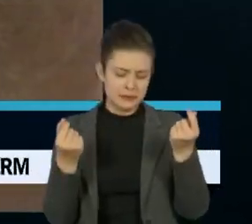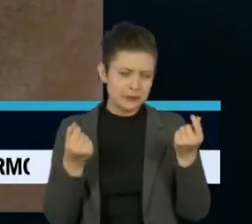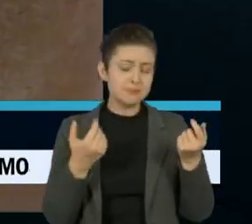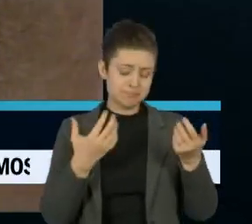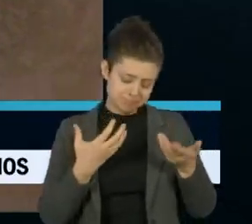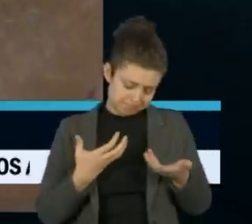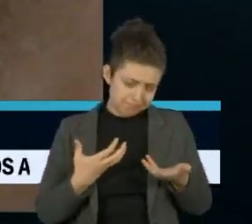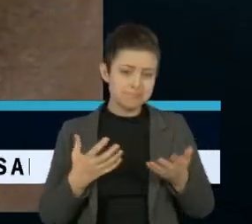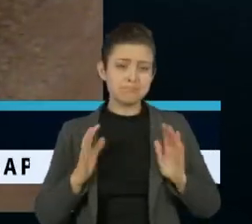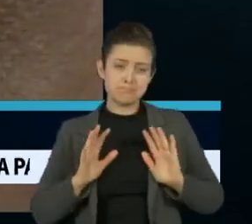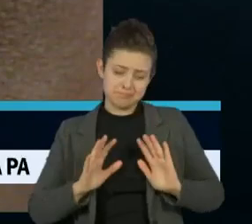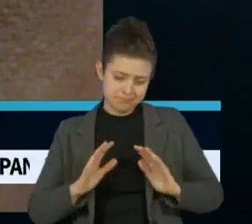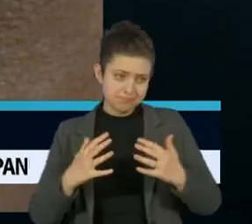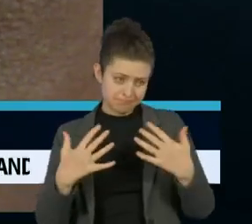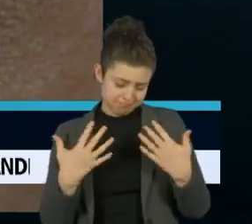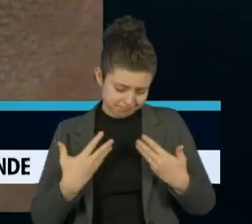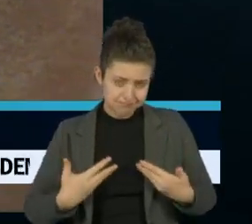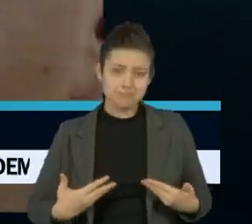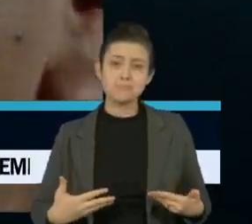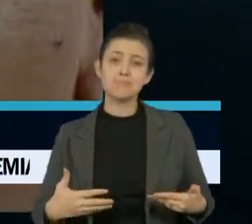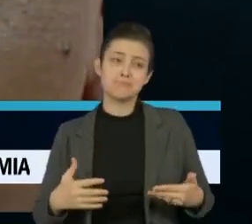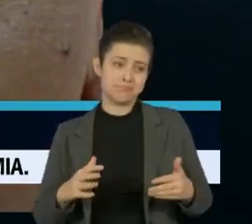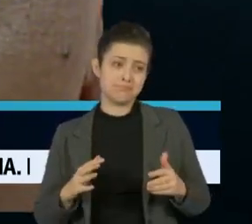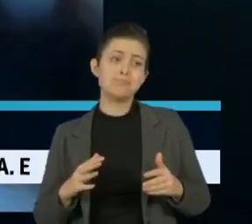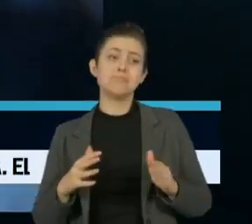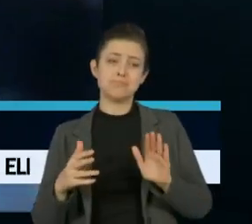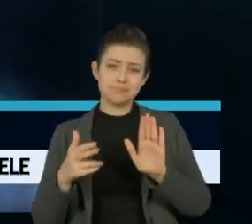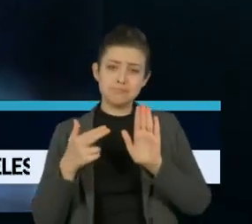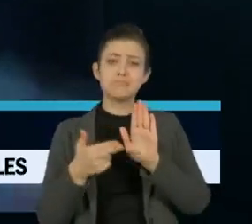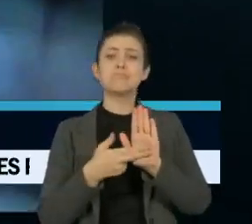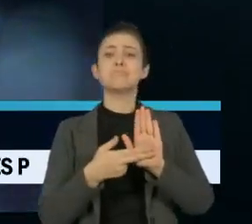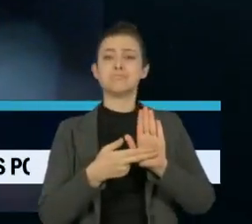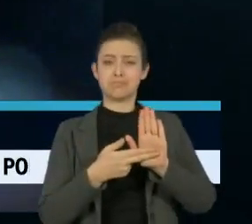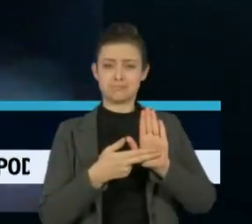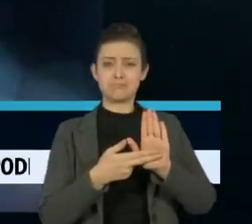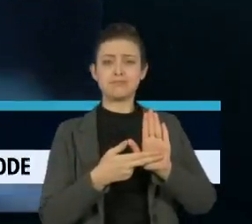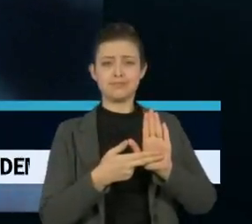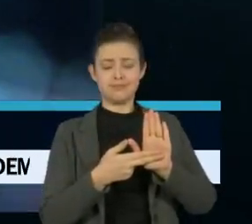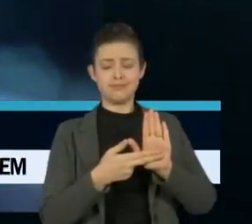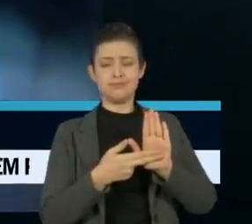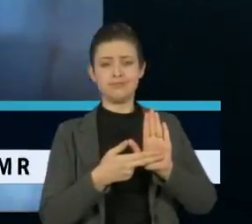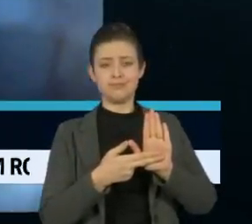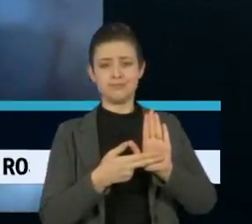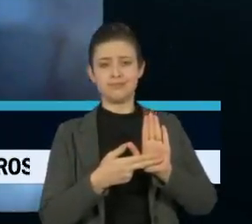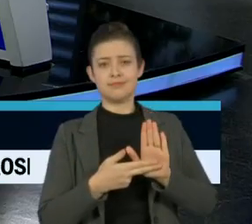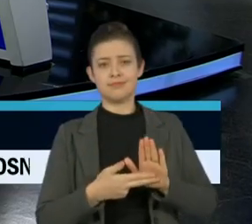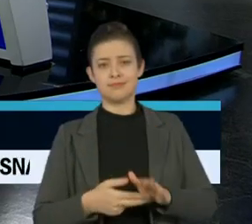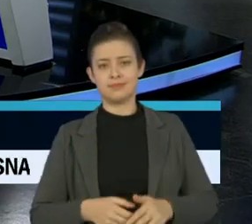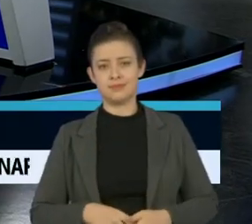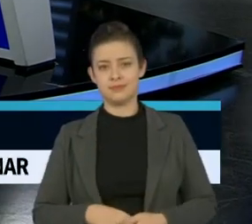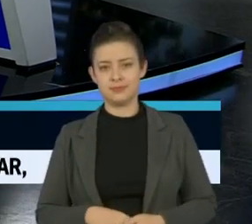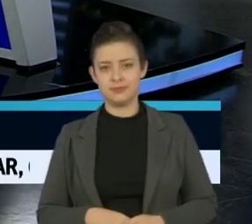Eu sou demais sou demais